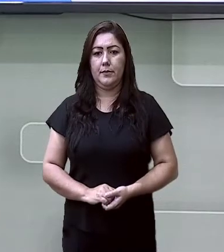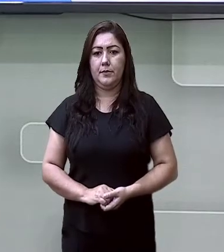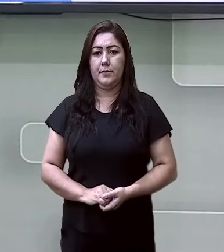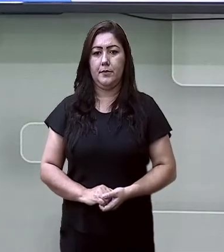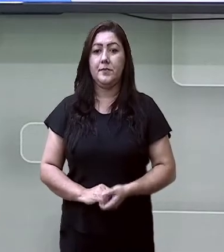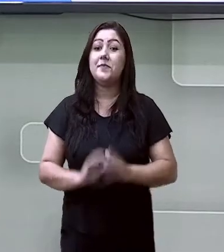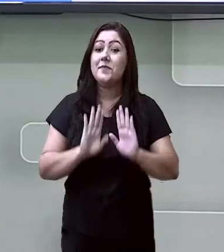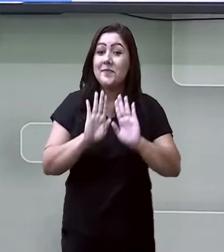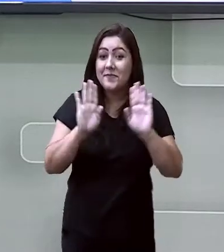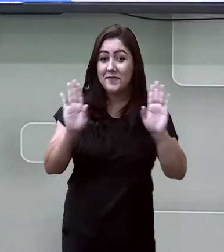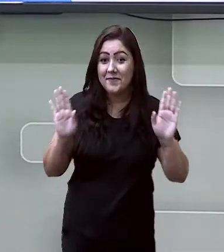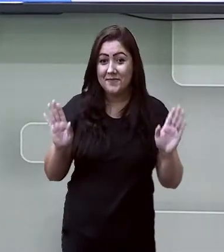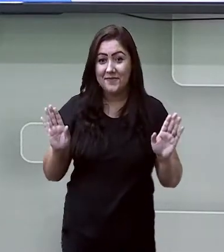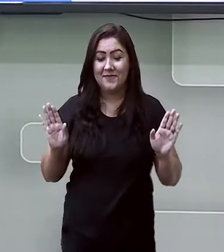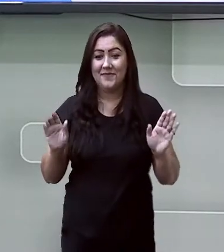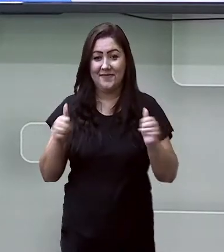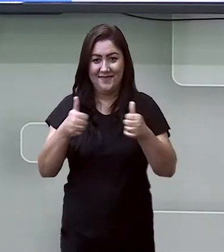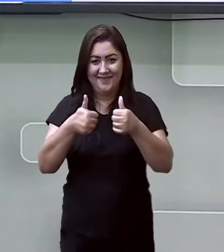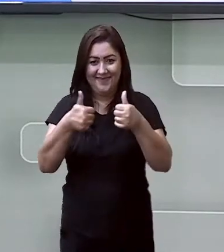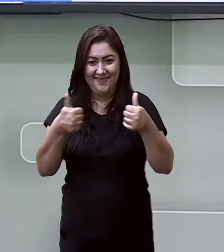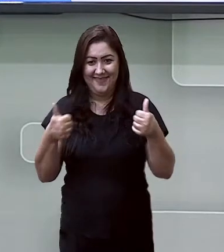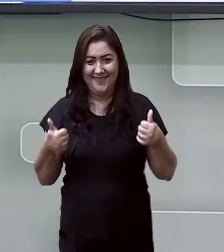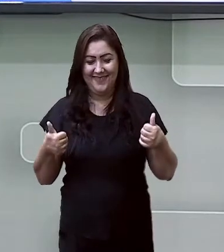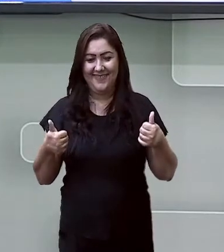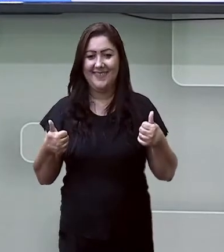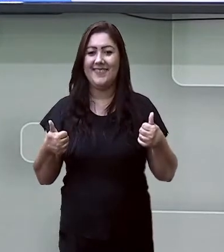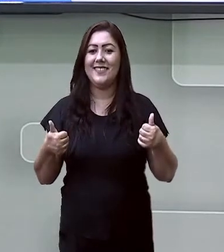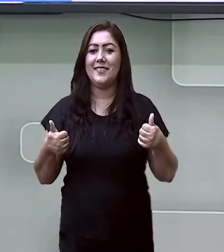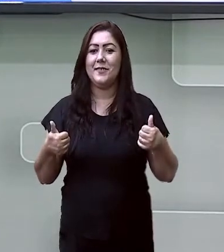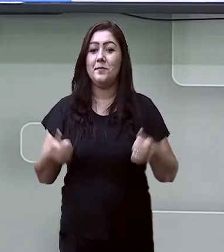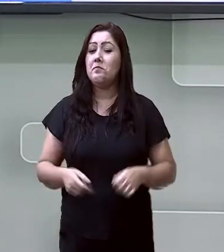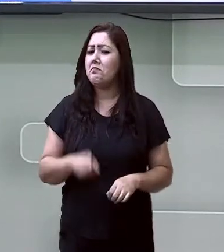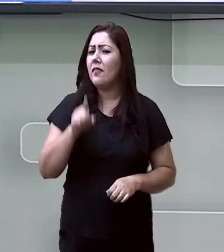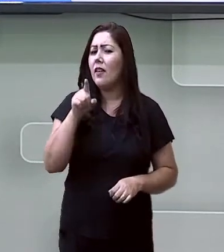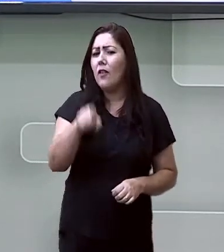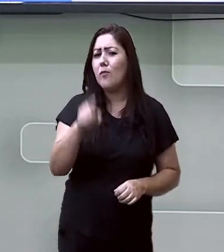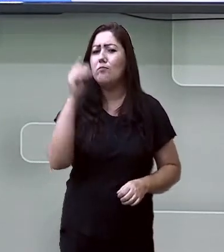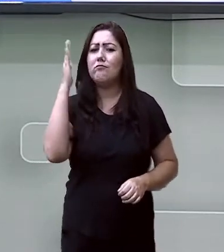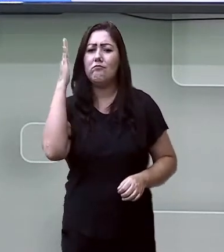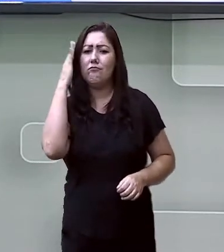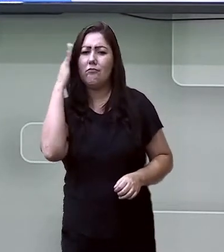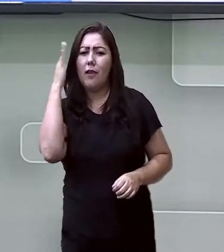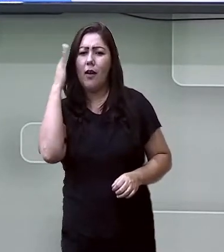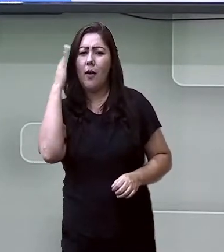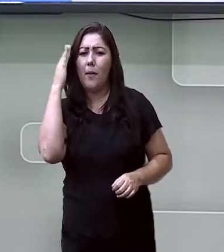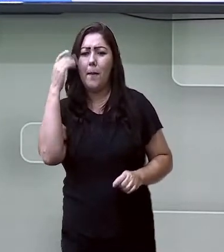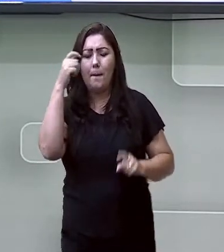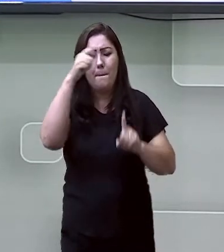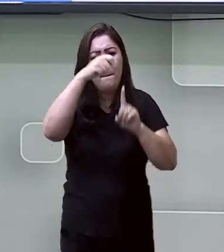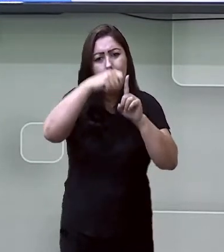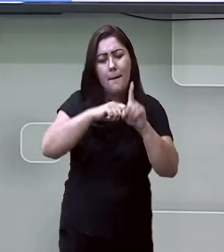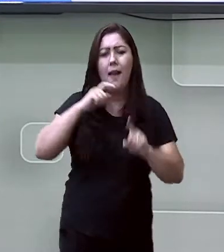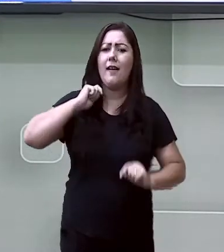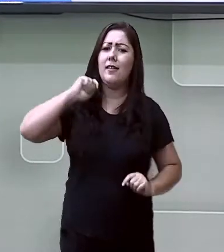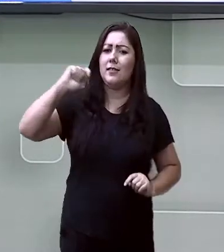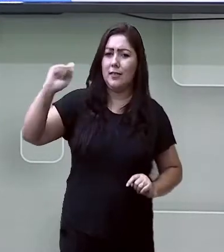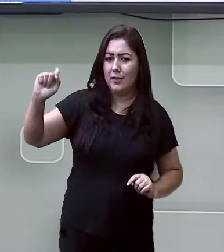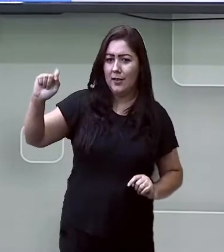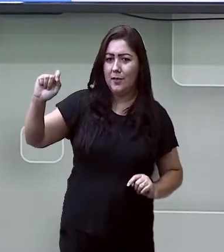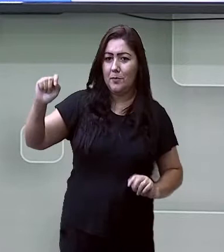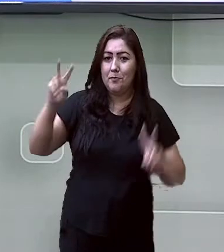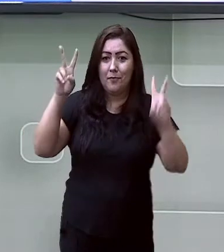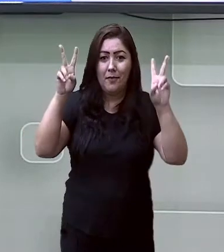Oi, oi pessoal, tudo jóia? Você sabia que o mês de abril é o mês de conscientização do autismo?